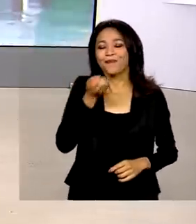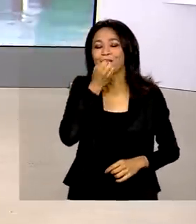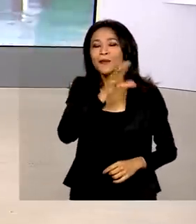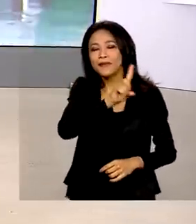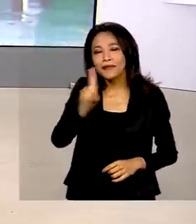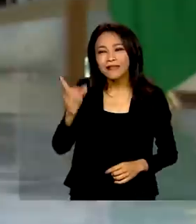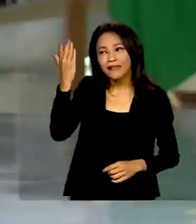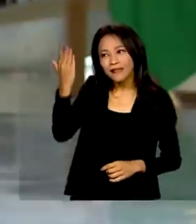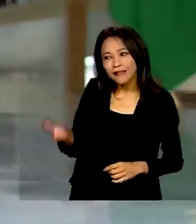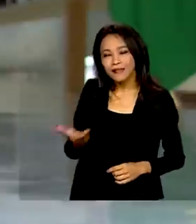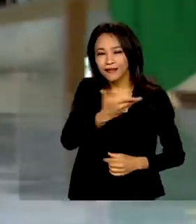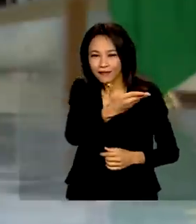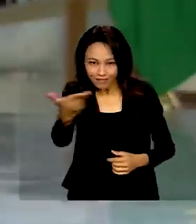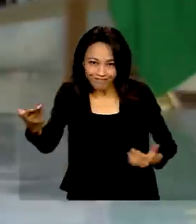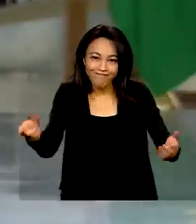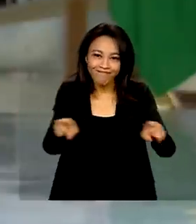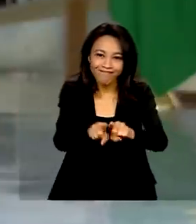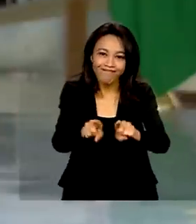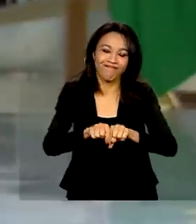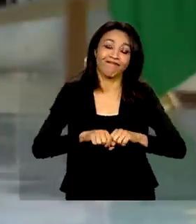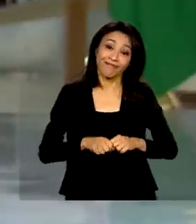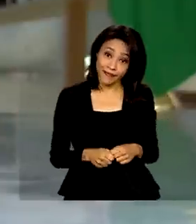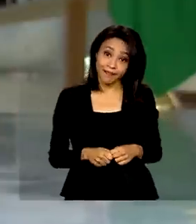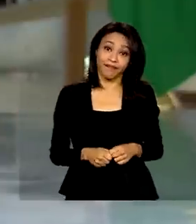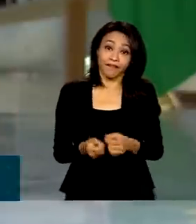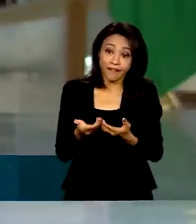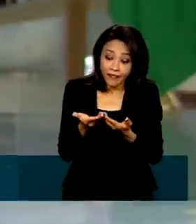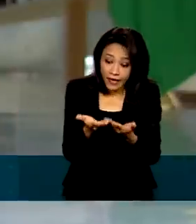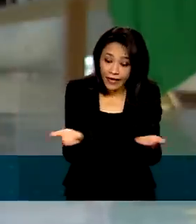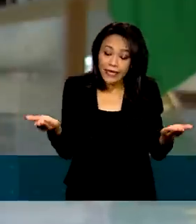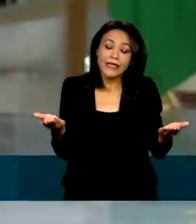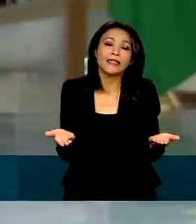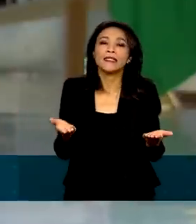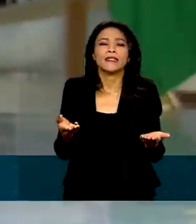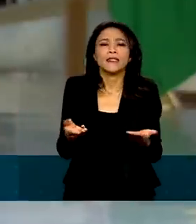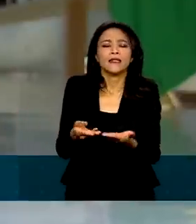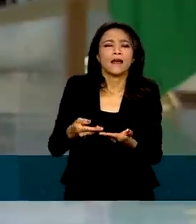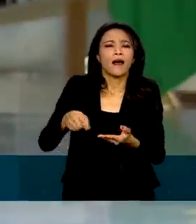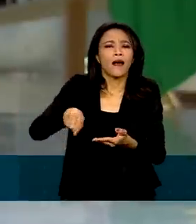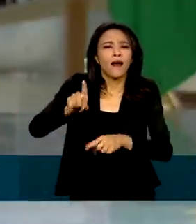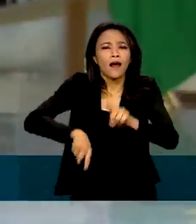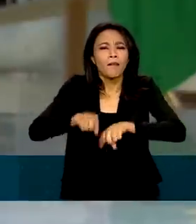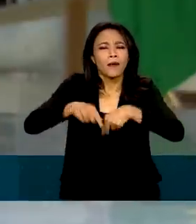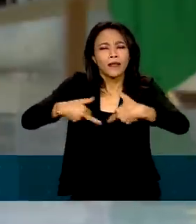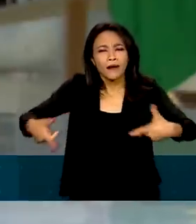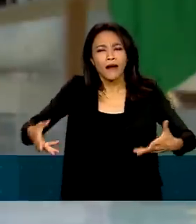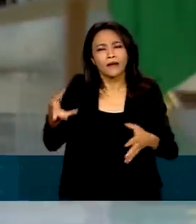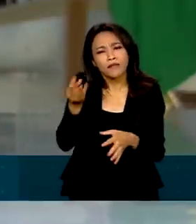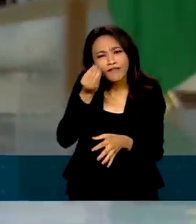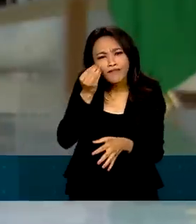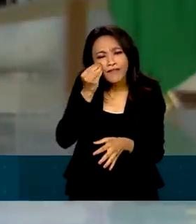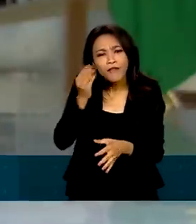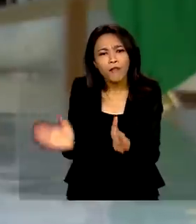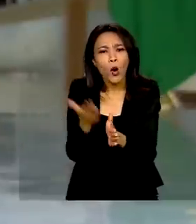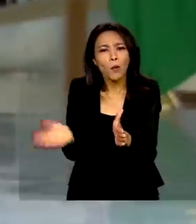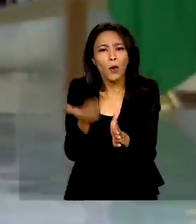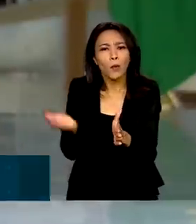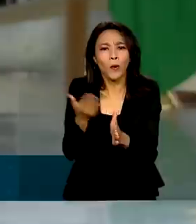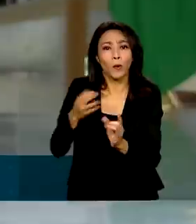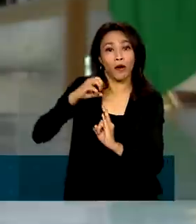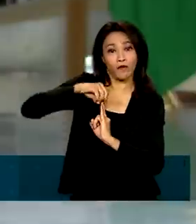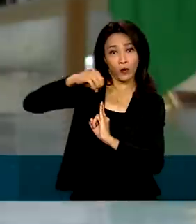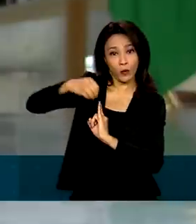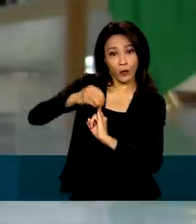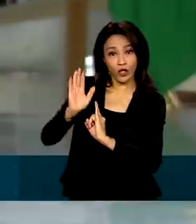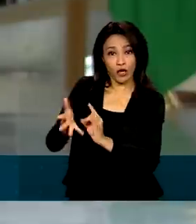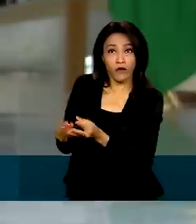para você e bom dia a todos. É isso mesmo, né? Os kits para os diagnósticos produzidos pela Fiocruz já foram entregues